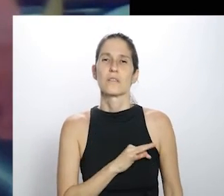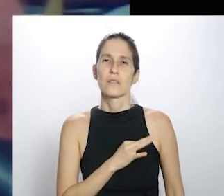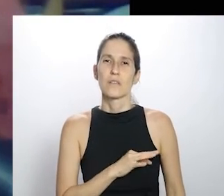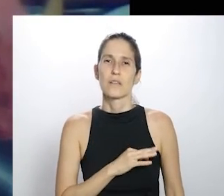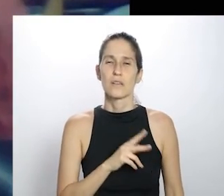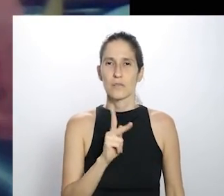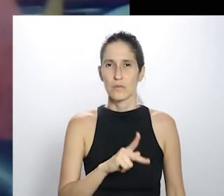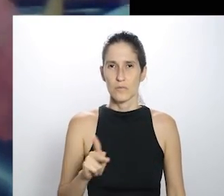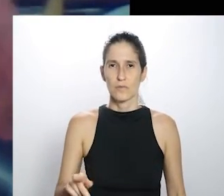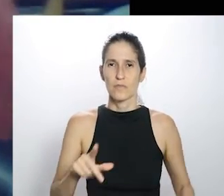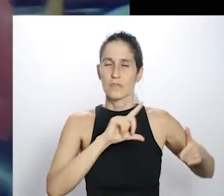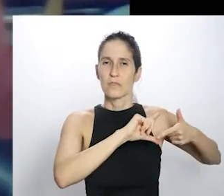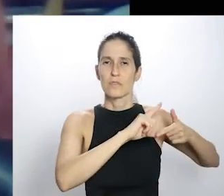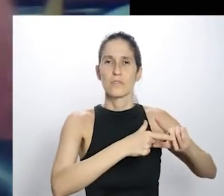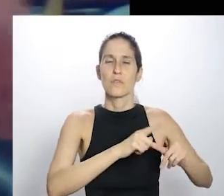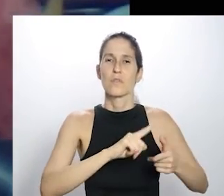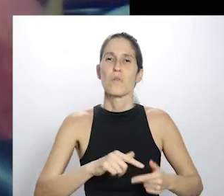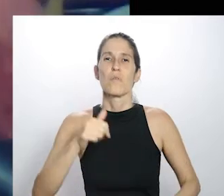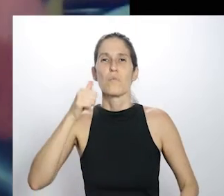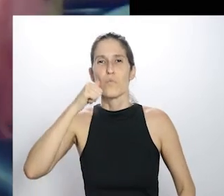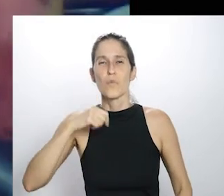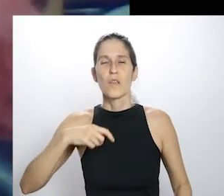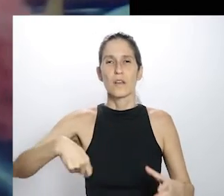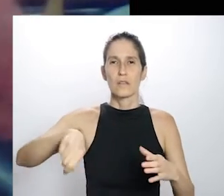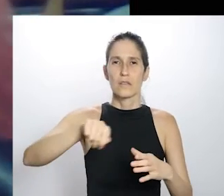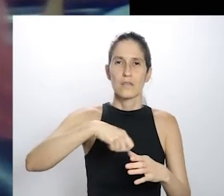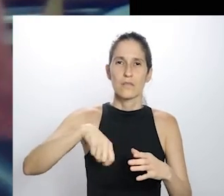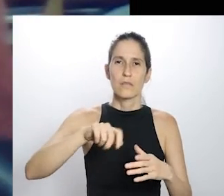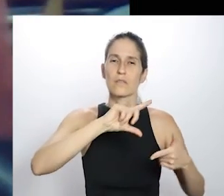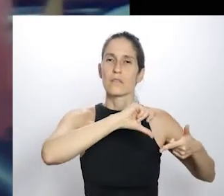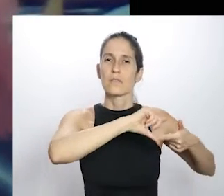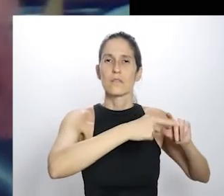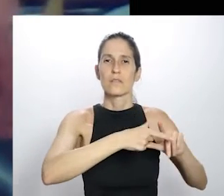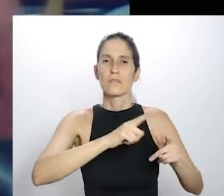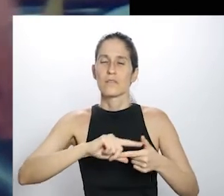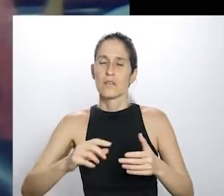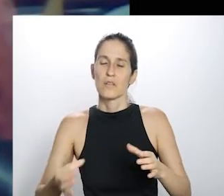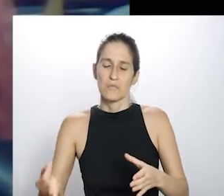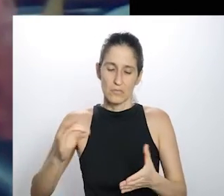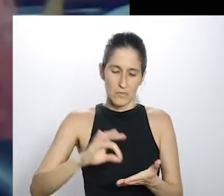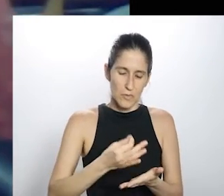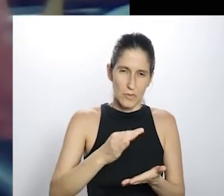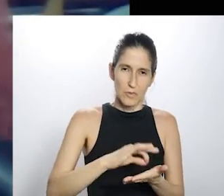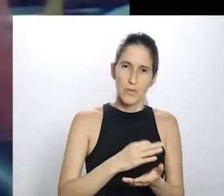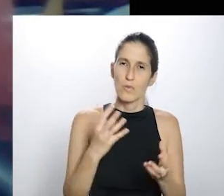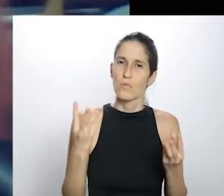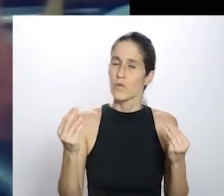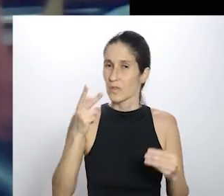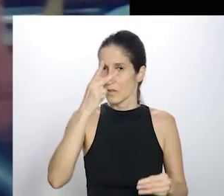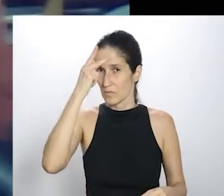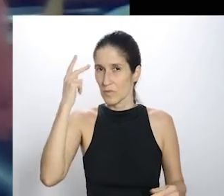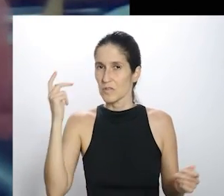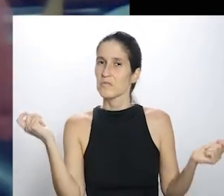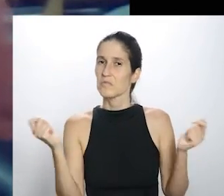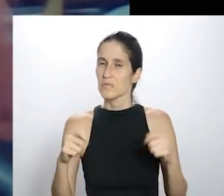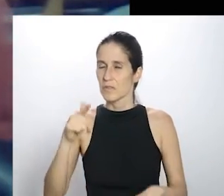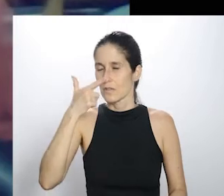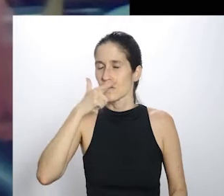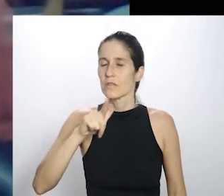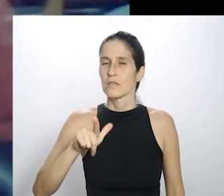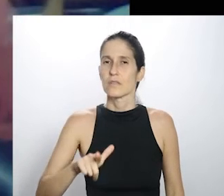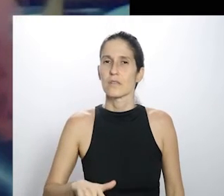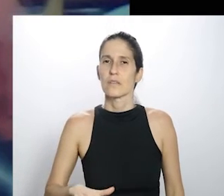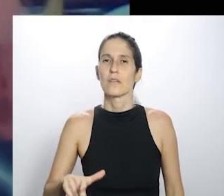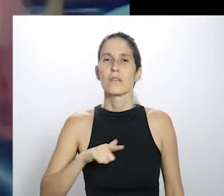parte técnica, os mestres de cultura, até a Senhora do Acarajé, a Costureira dos Bordados, todo mundo vai poder entrar.